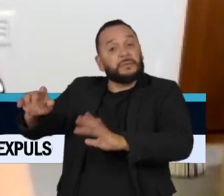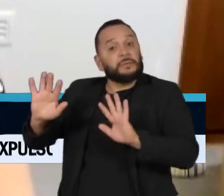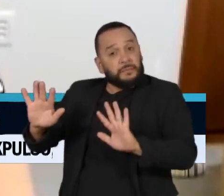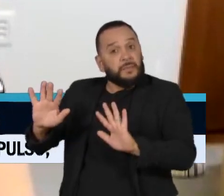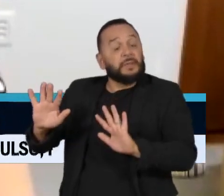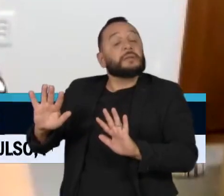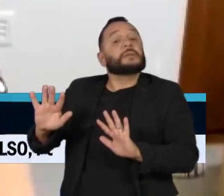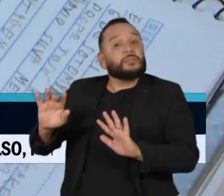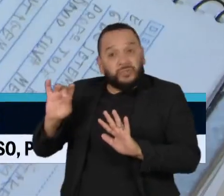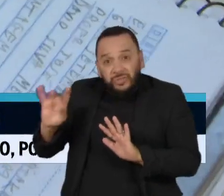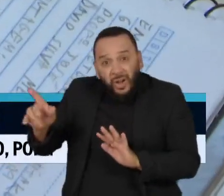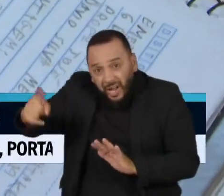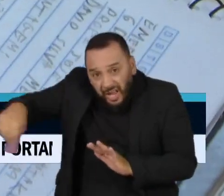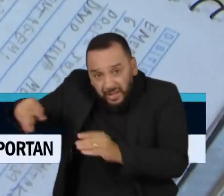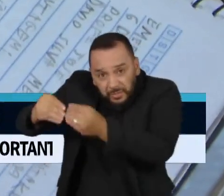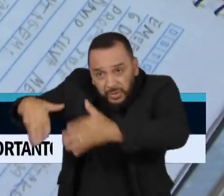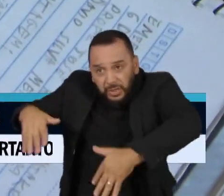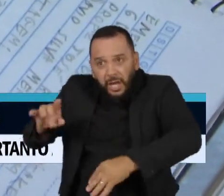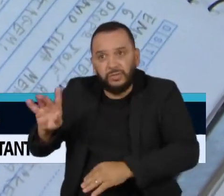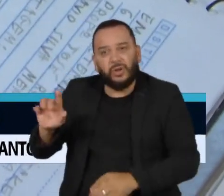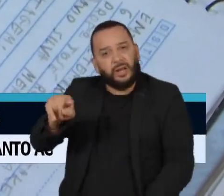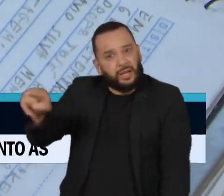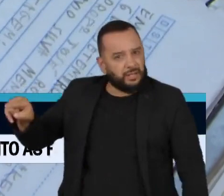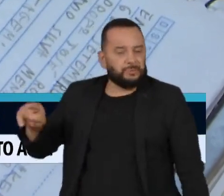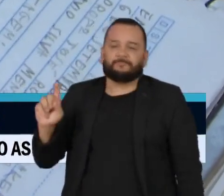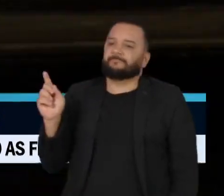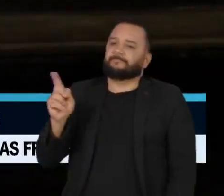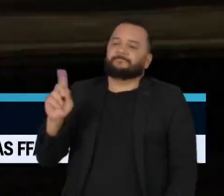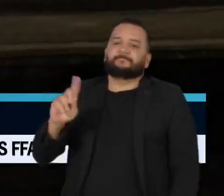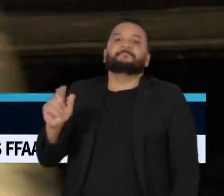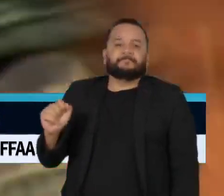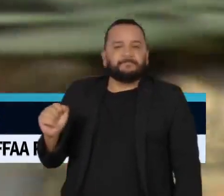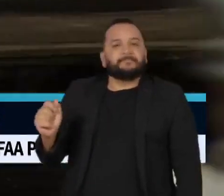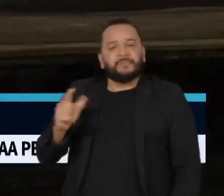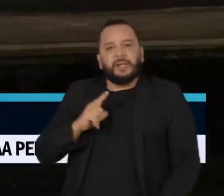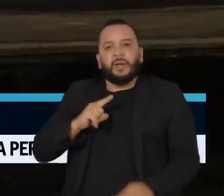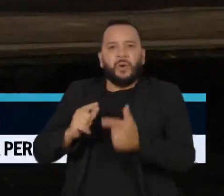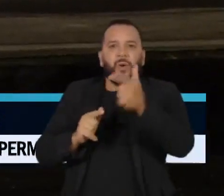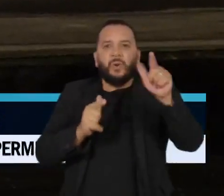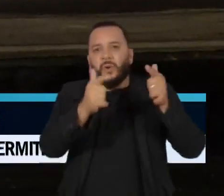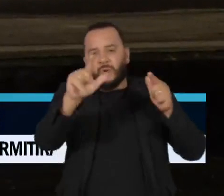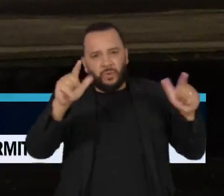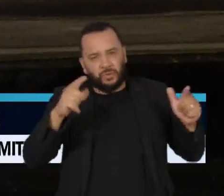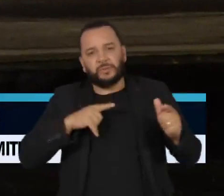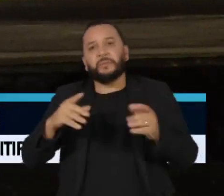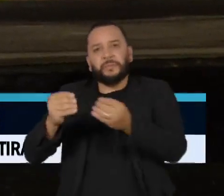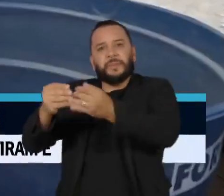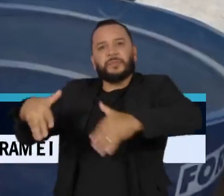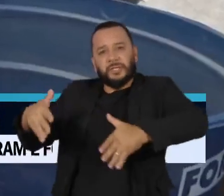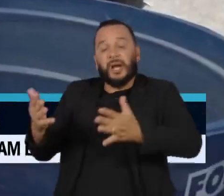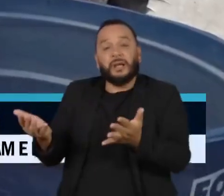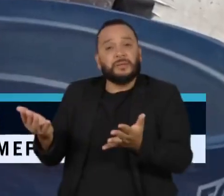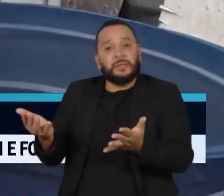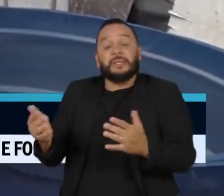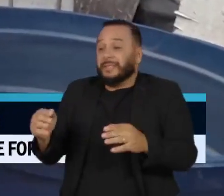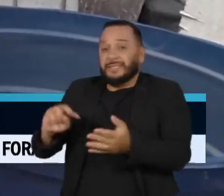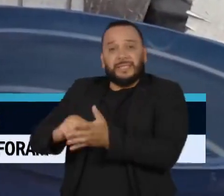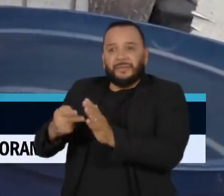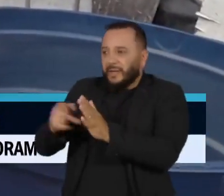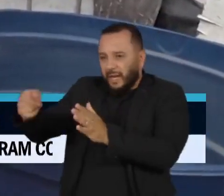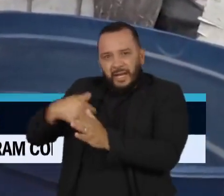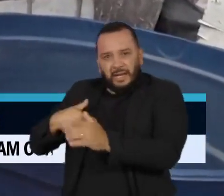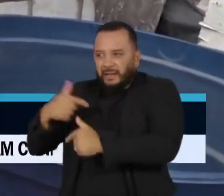operando, atuando muito abaixo do seu pleno potencial. E isso é uma barreira ao